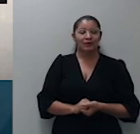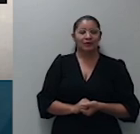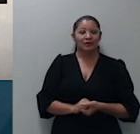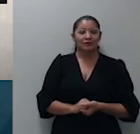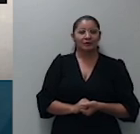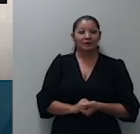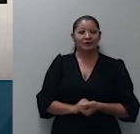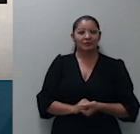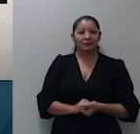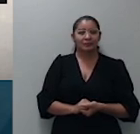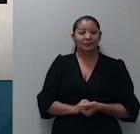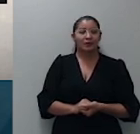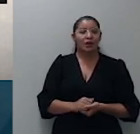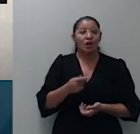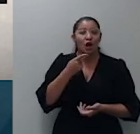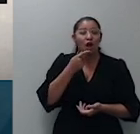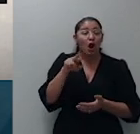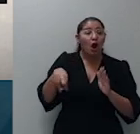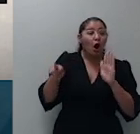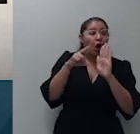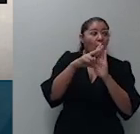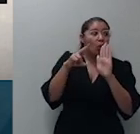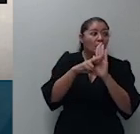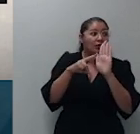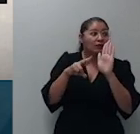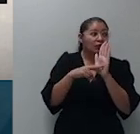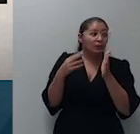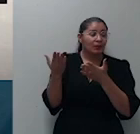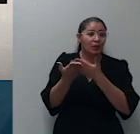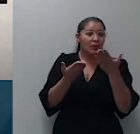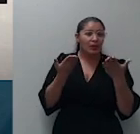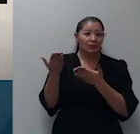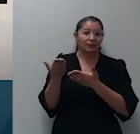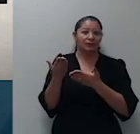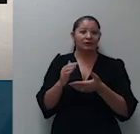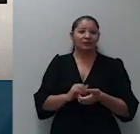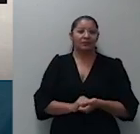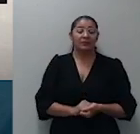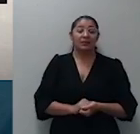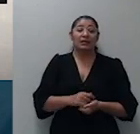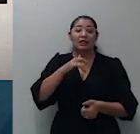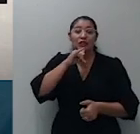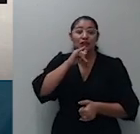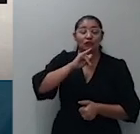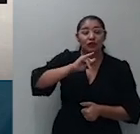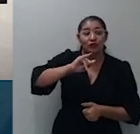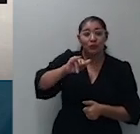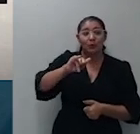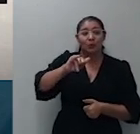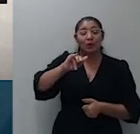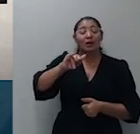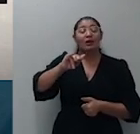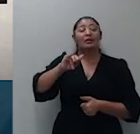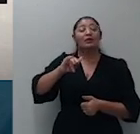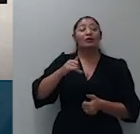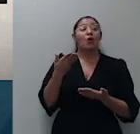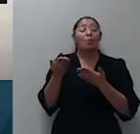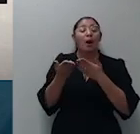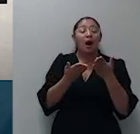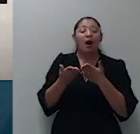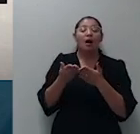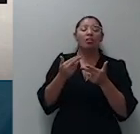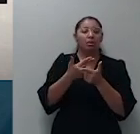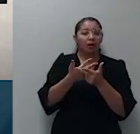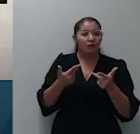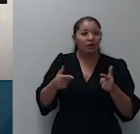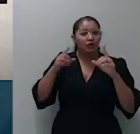tem regra semelhante no código atual e que diz que quem pretender no todo ou em parte a coisa o direito sobre o que